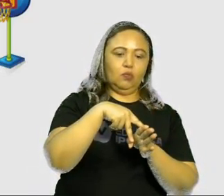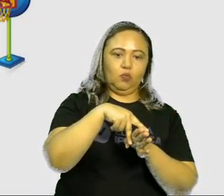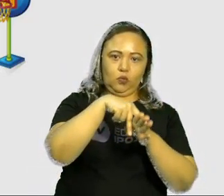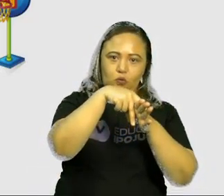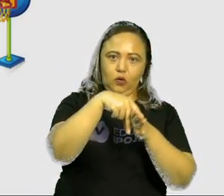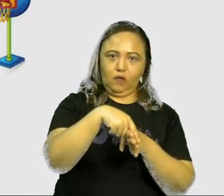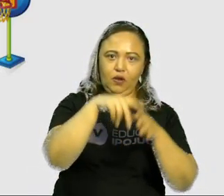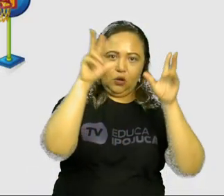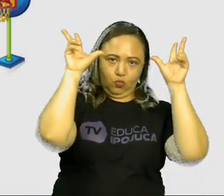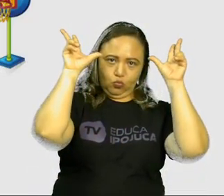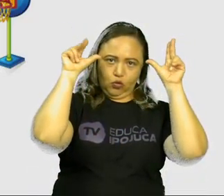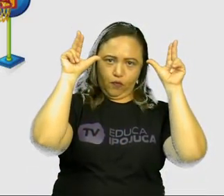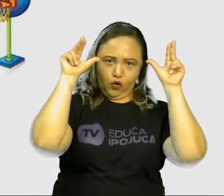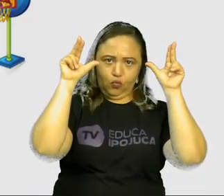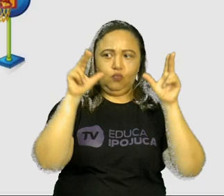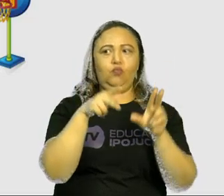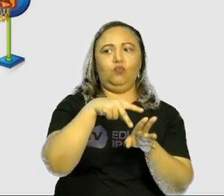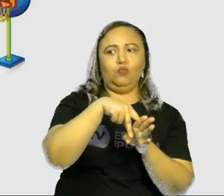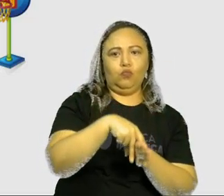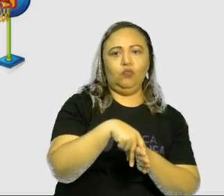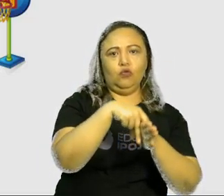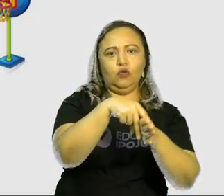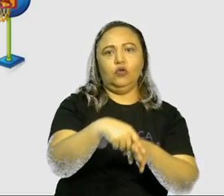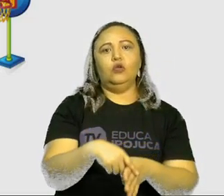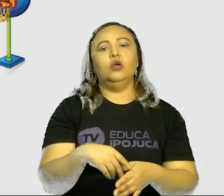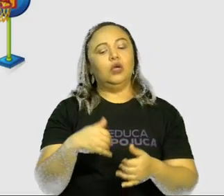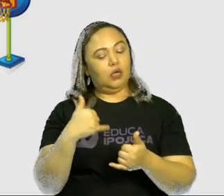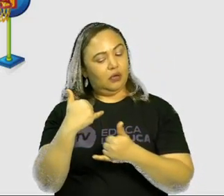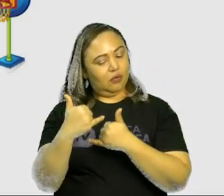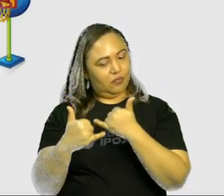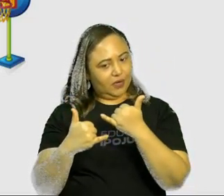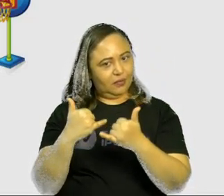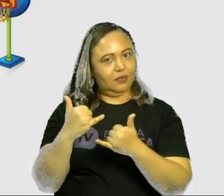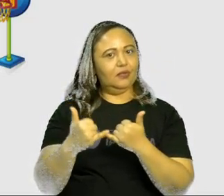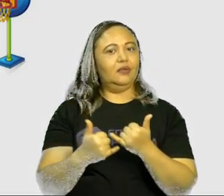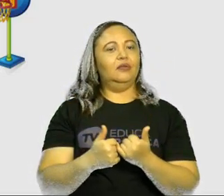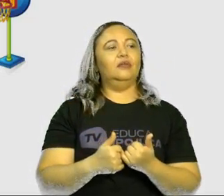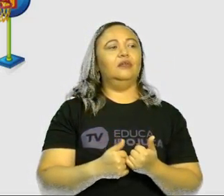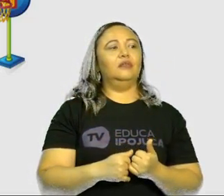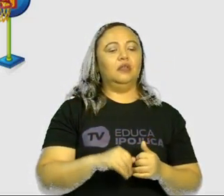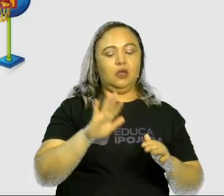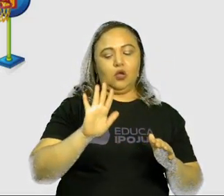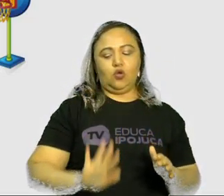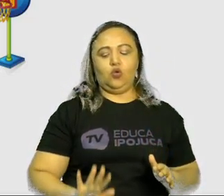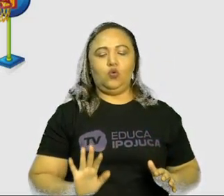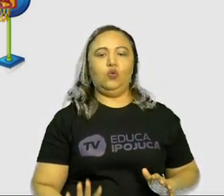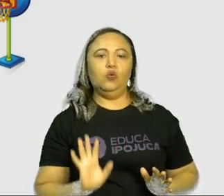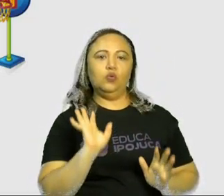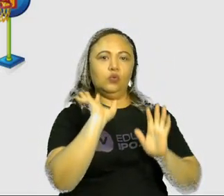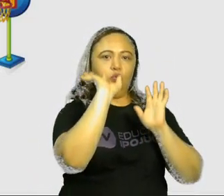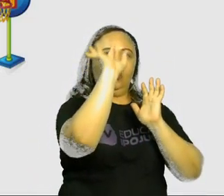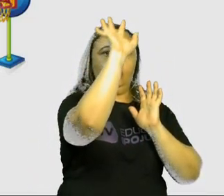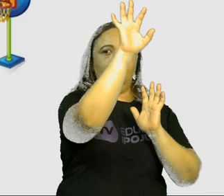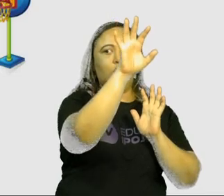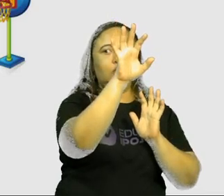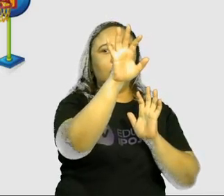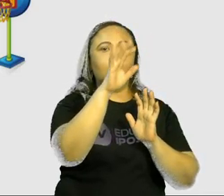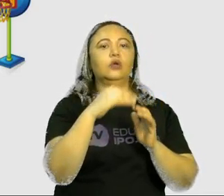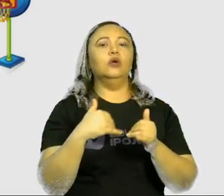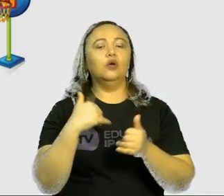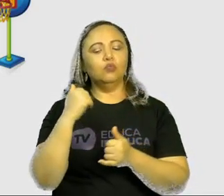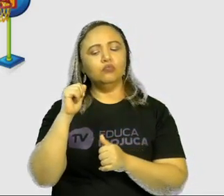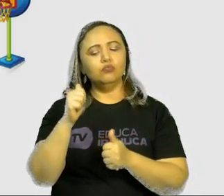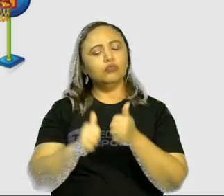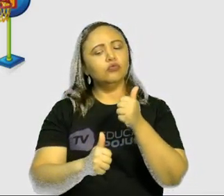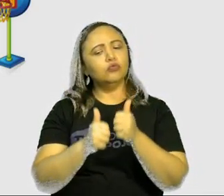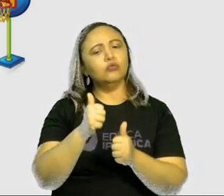É um jogo ou uma brincadeira? Nós temos aqui, ó, o de basquete é um jogo ou uma brincadeira. Então,